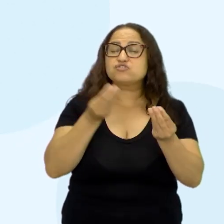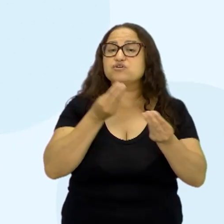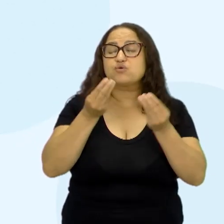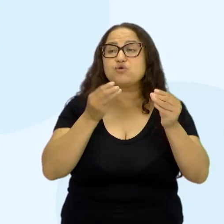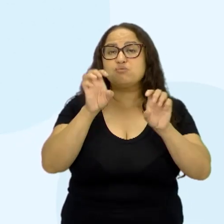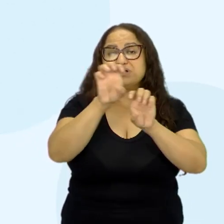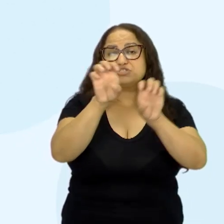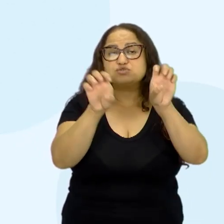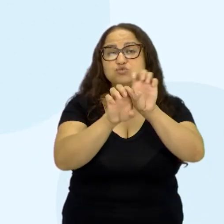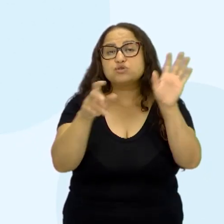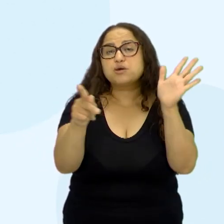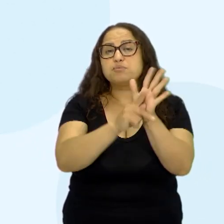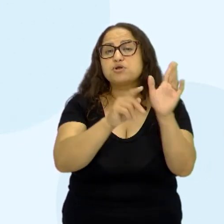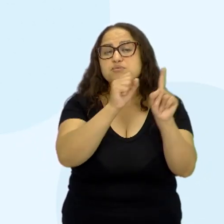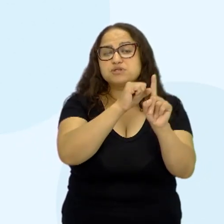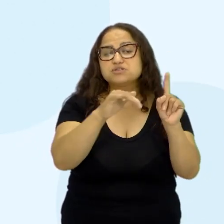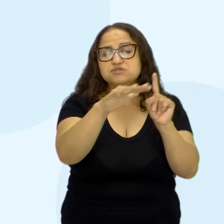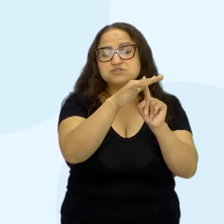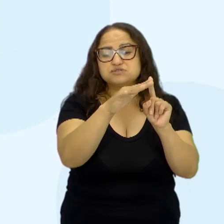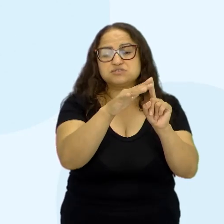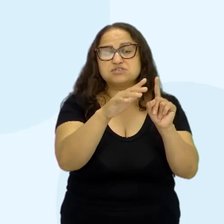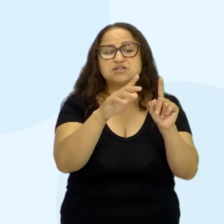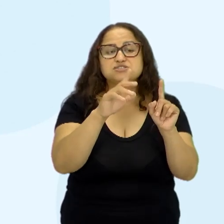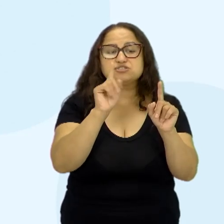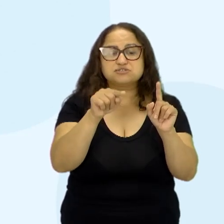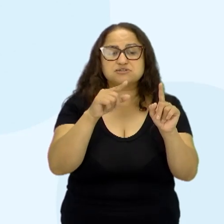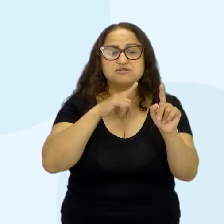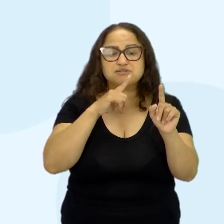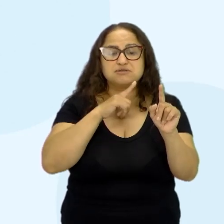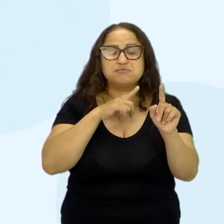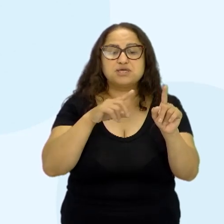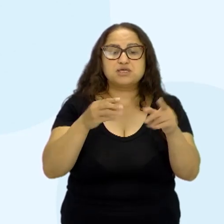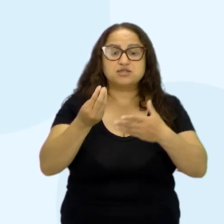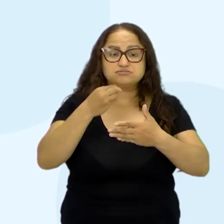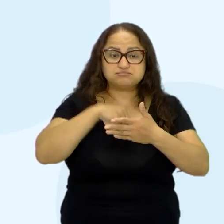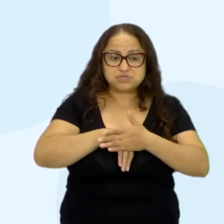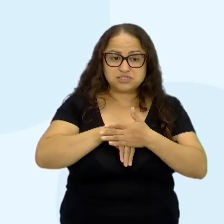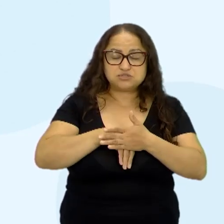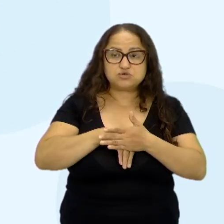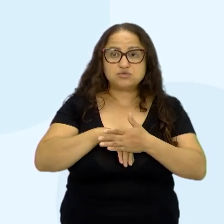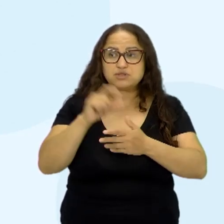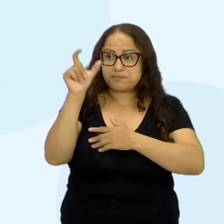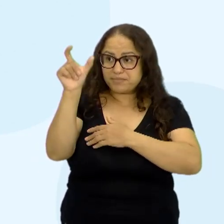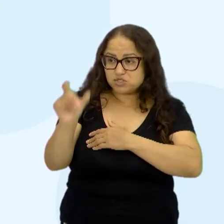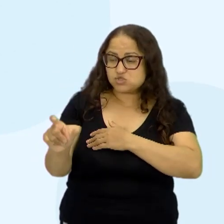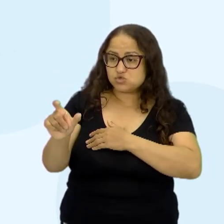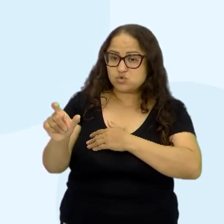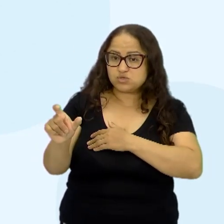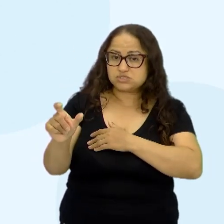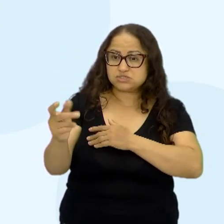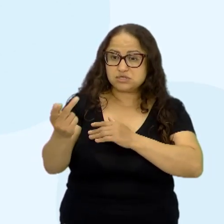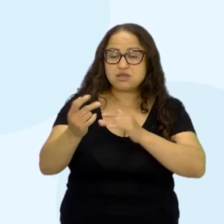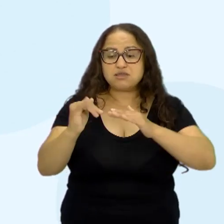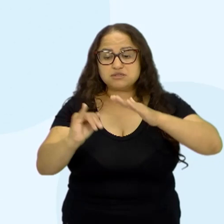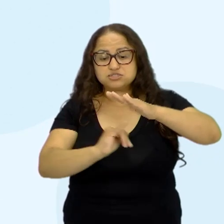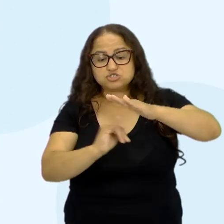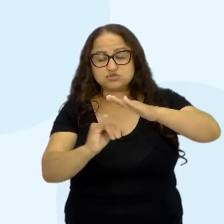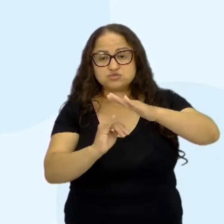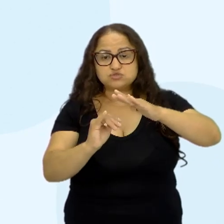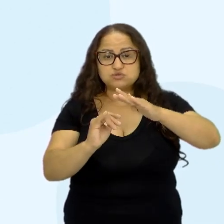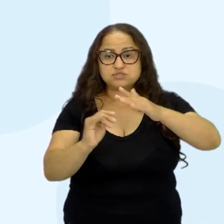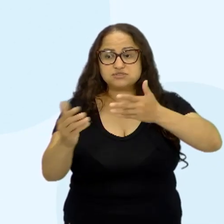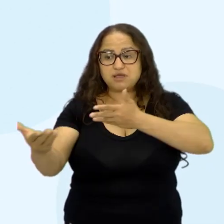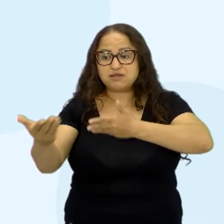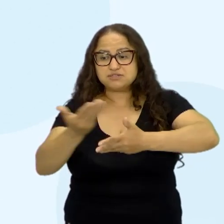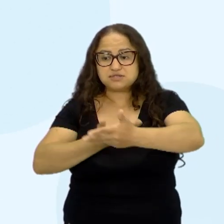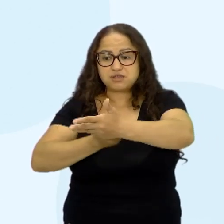própria da sociedade e das relações interpessoais entre os indivíduos, entre as instituições. A